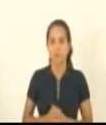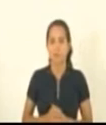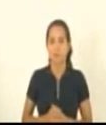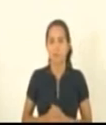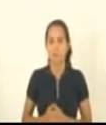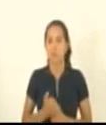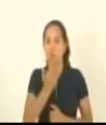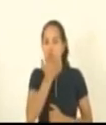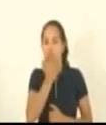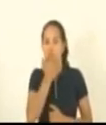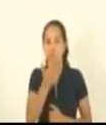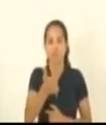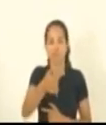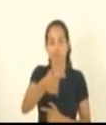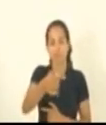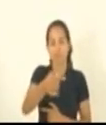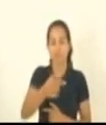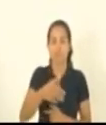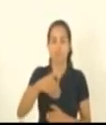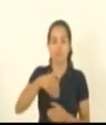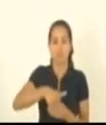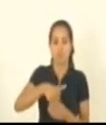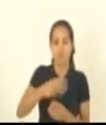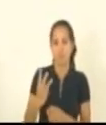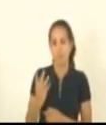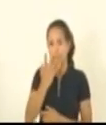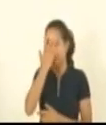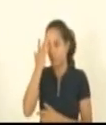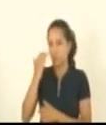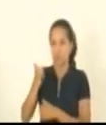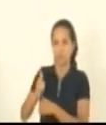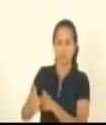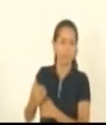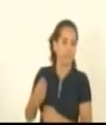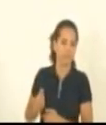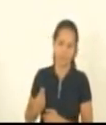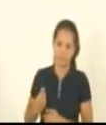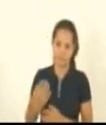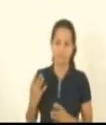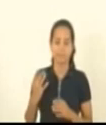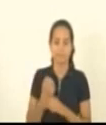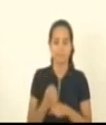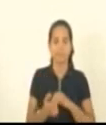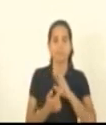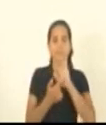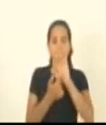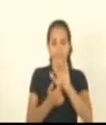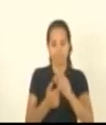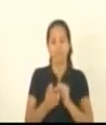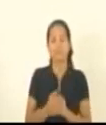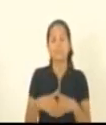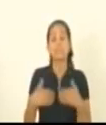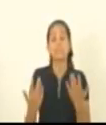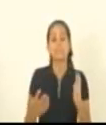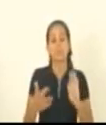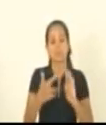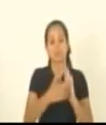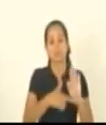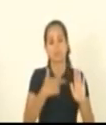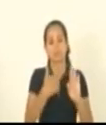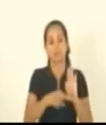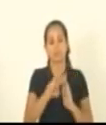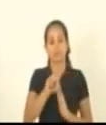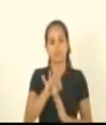27 votos e 3 ausentes. Infaço do resultado. Fica mantido o veto, comunique-se ao governador.